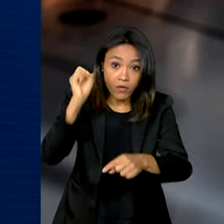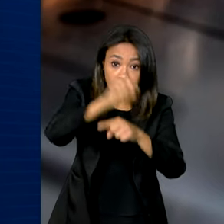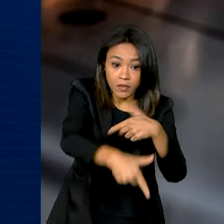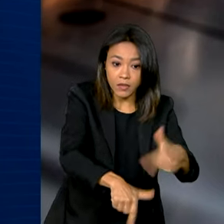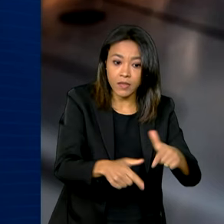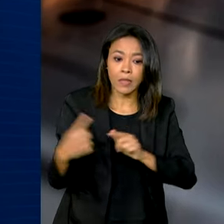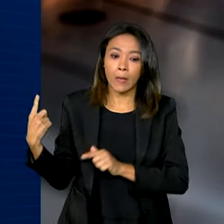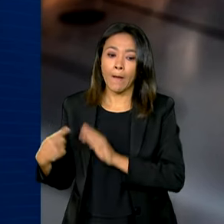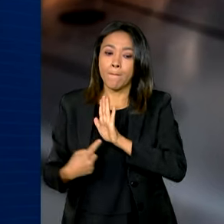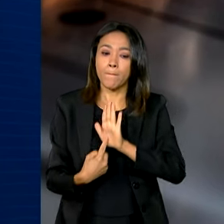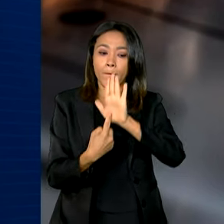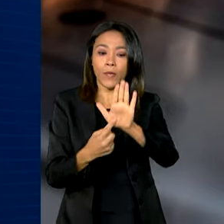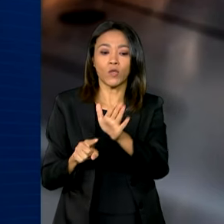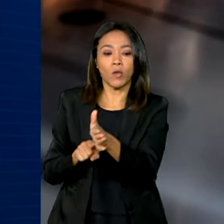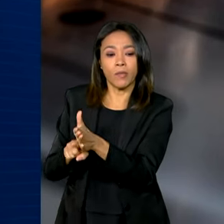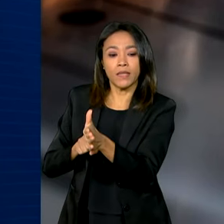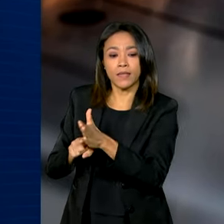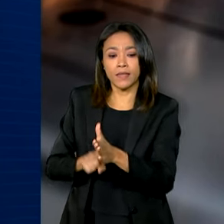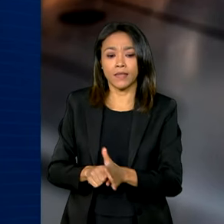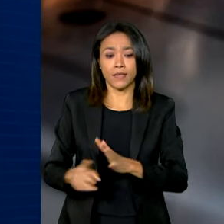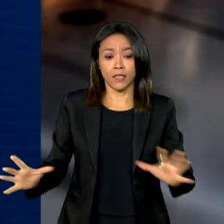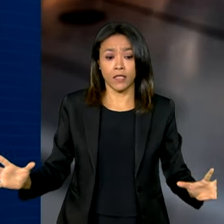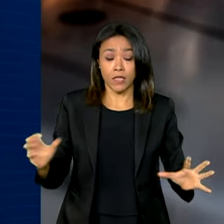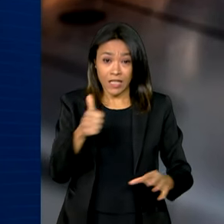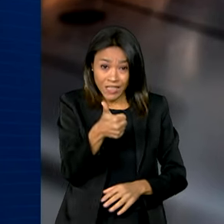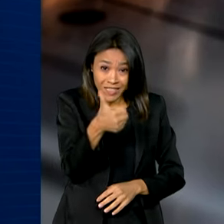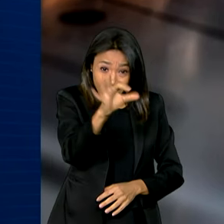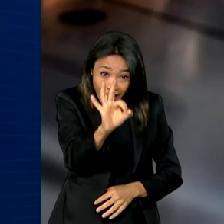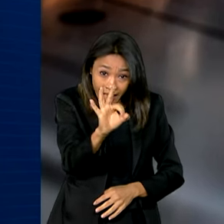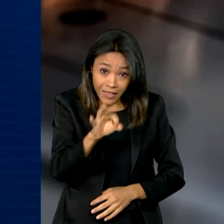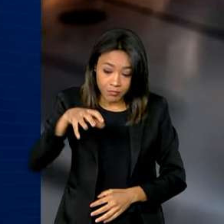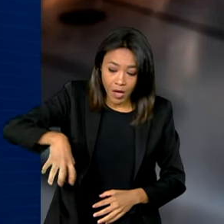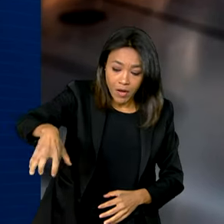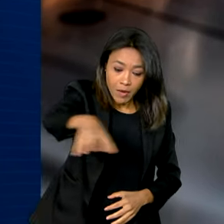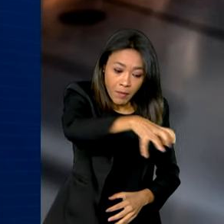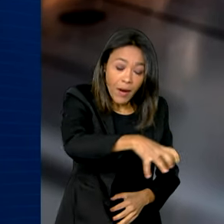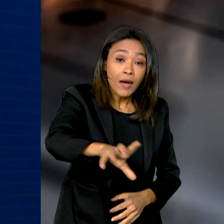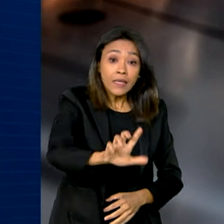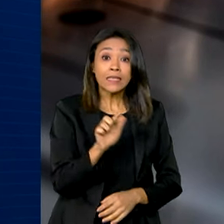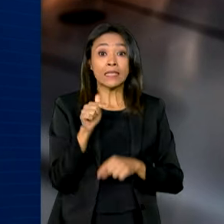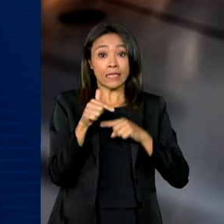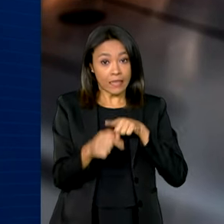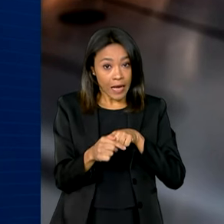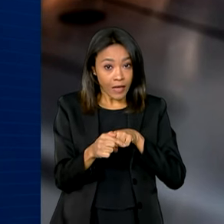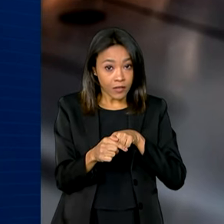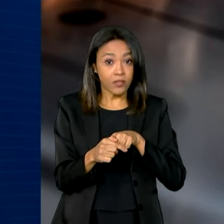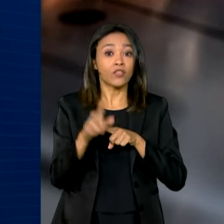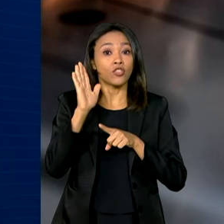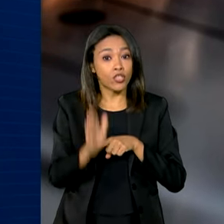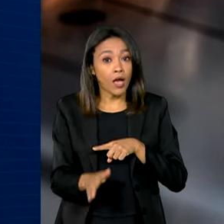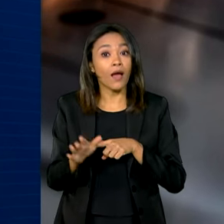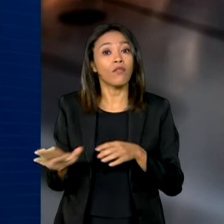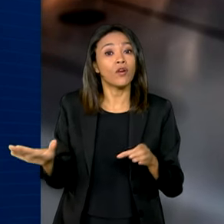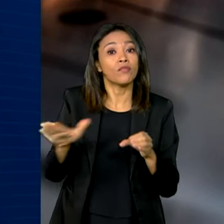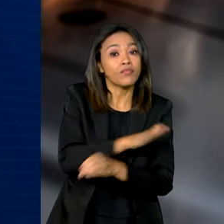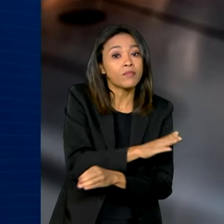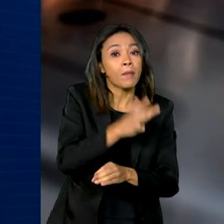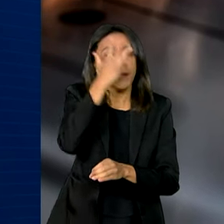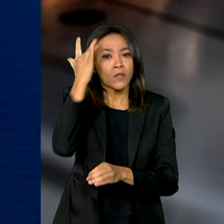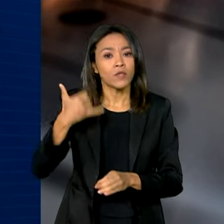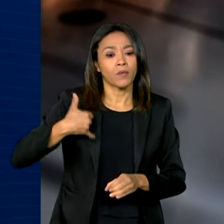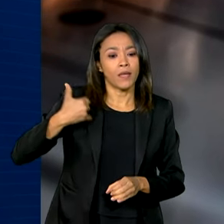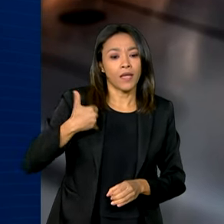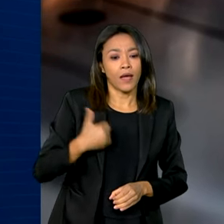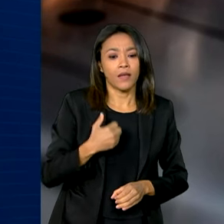Caged mostrou que sete em cada dez postos criados na indústria no período foram ocupados por pessoas entre